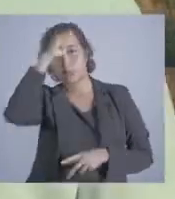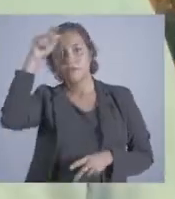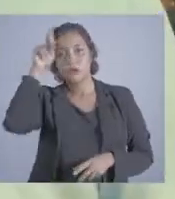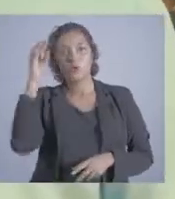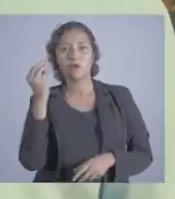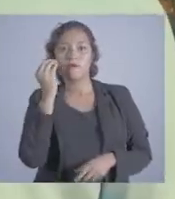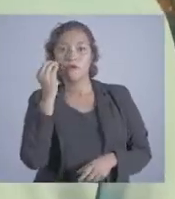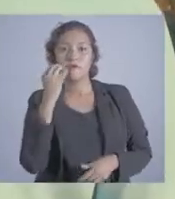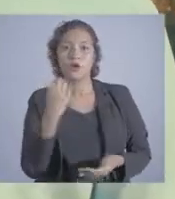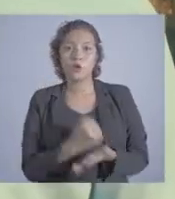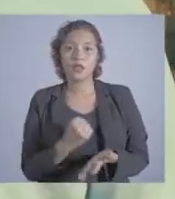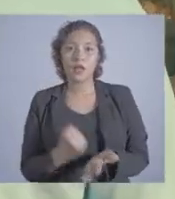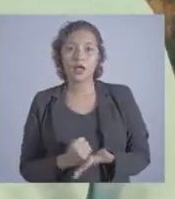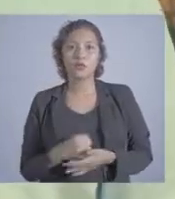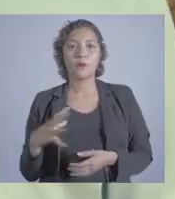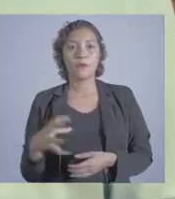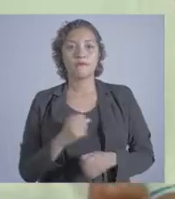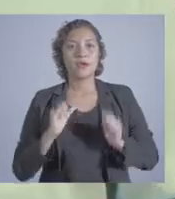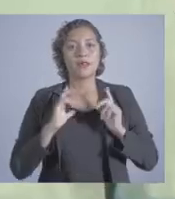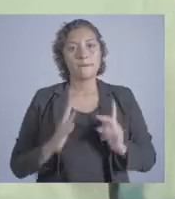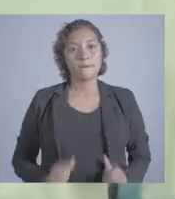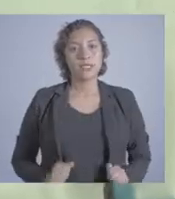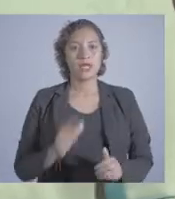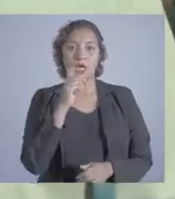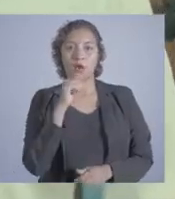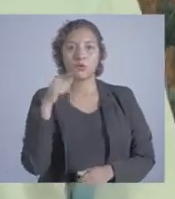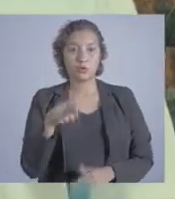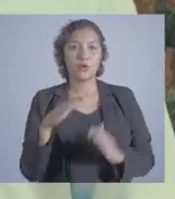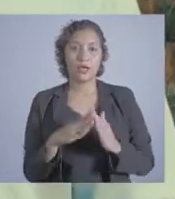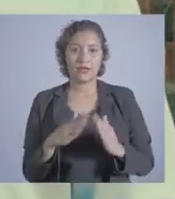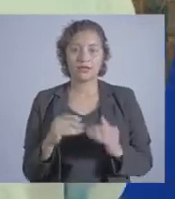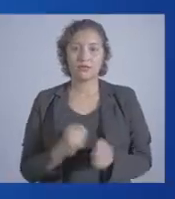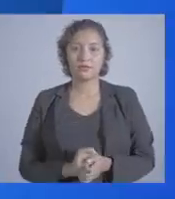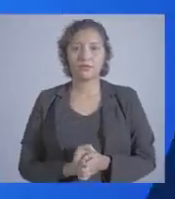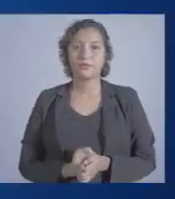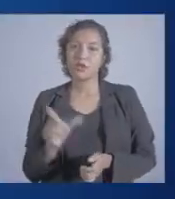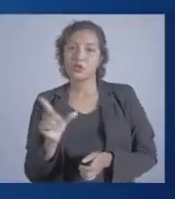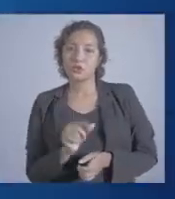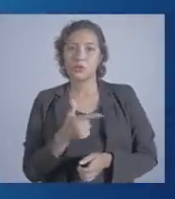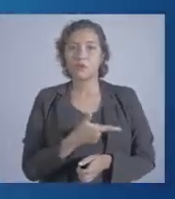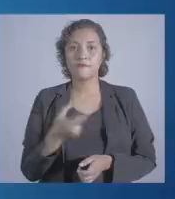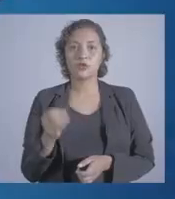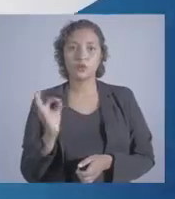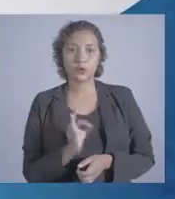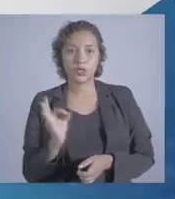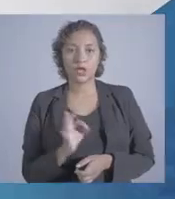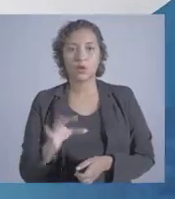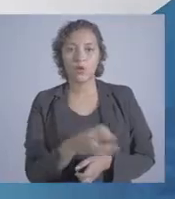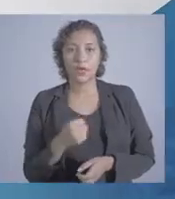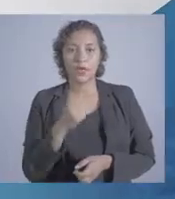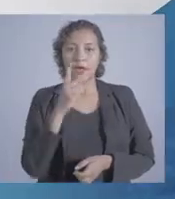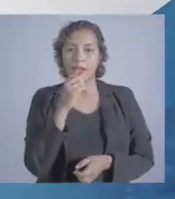Na Prefeitura, vou rever esse contrato para garantir coleta e tratamento de esgoto na tua casa. Vamos baixar em 20%